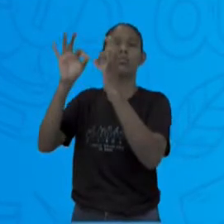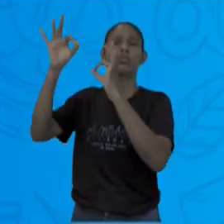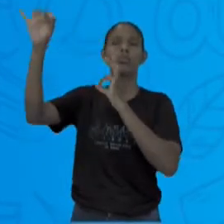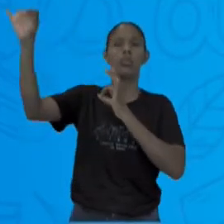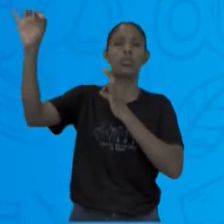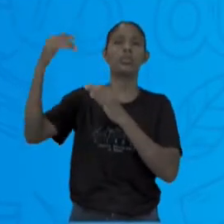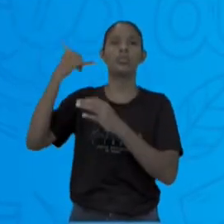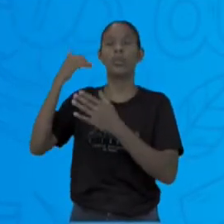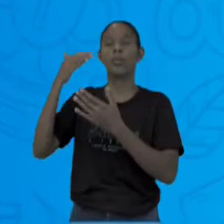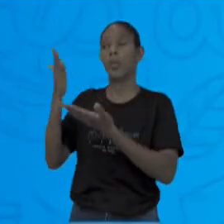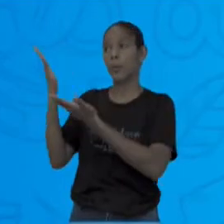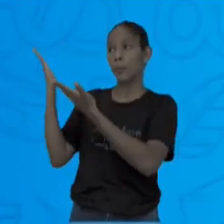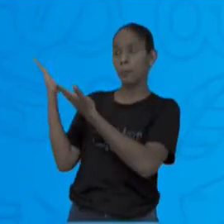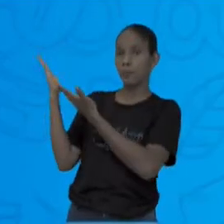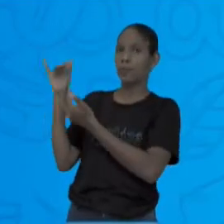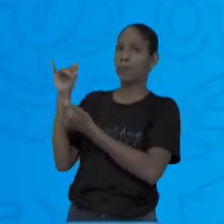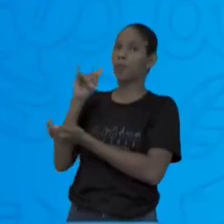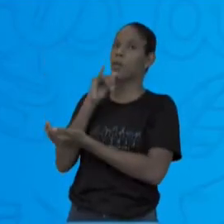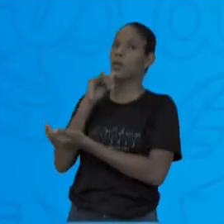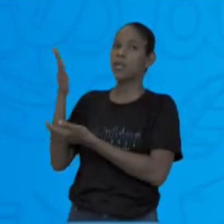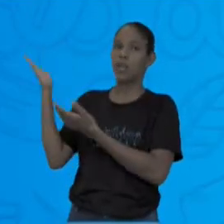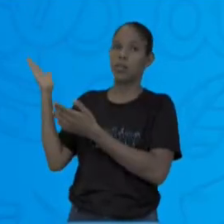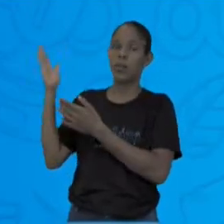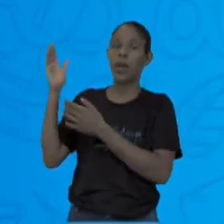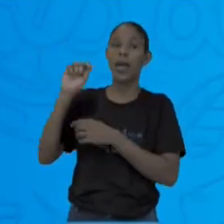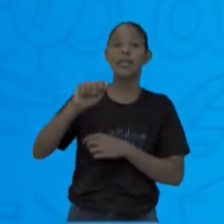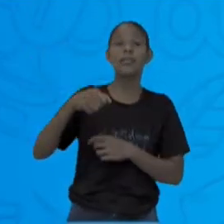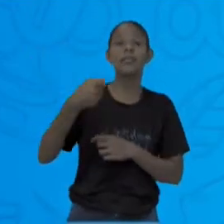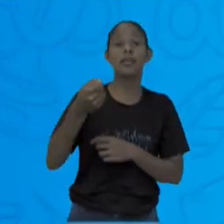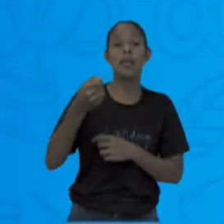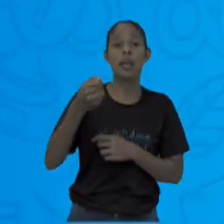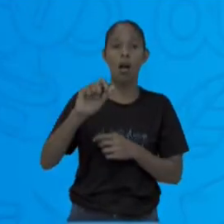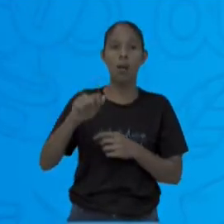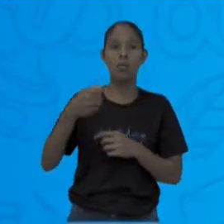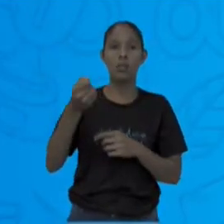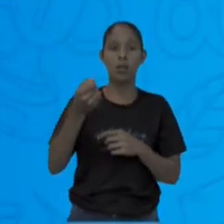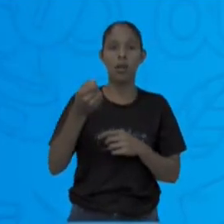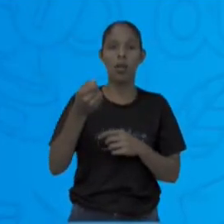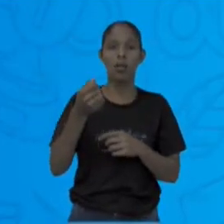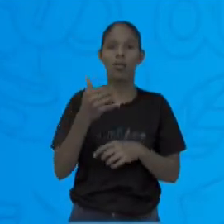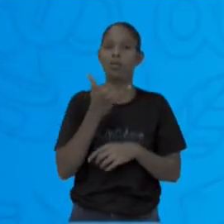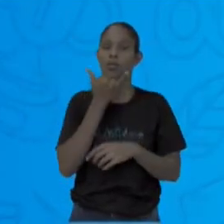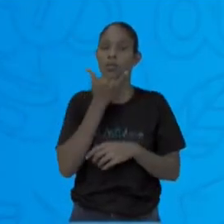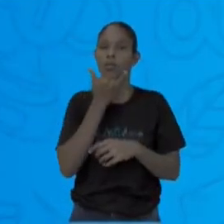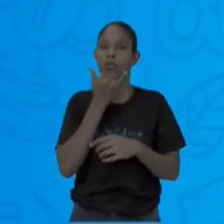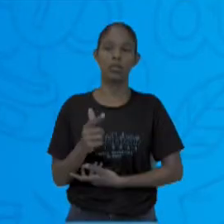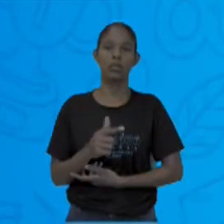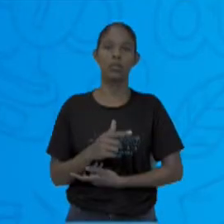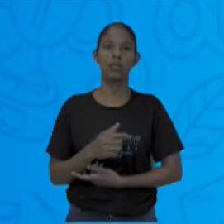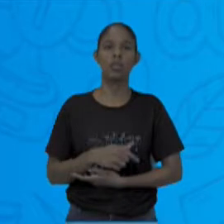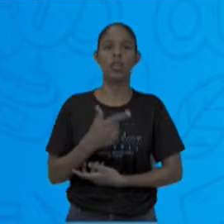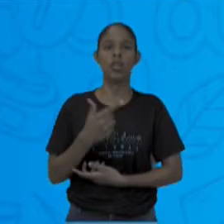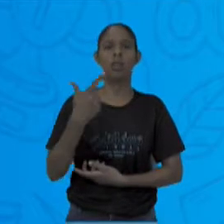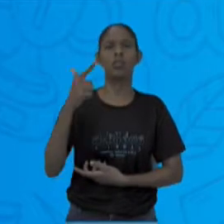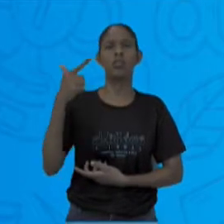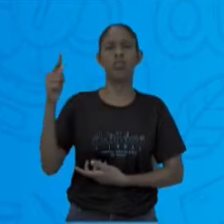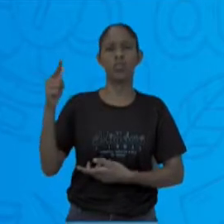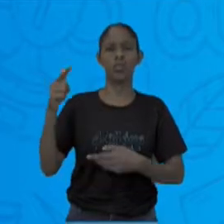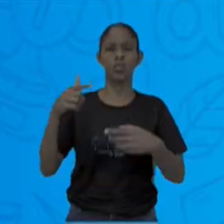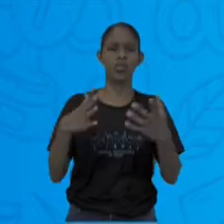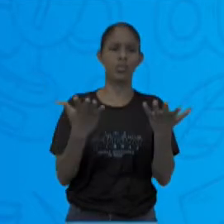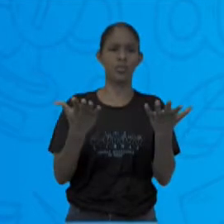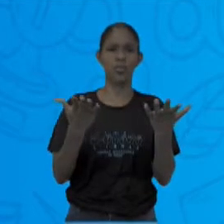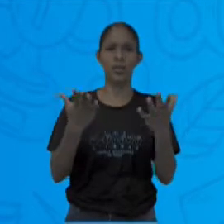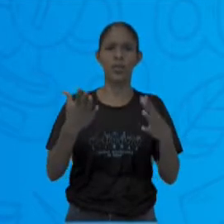antigamente essa comunicação? Através de sinais. Um barulhinho que fazia, né? Outros meios de